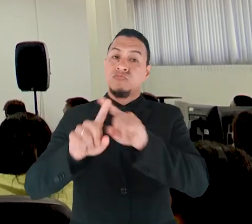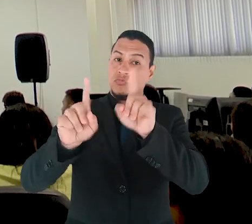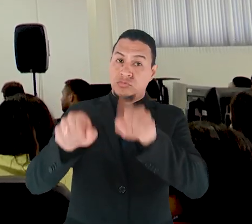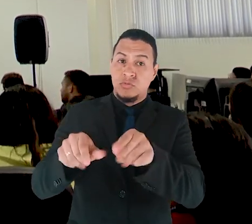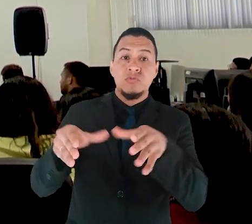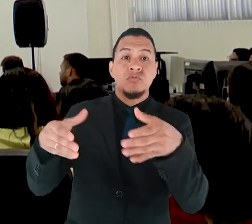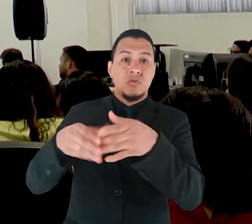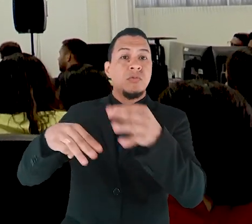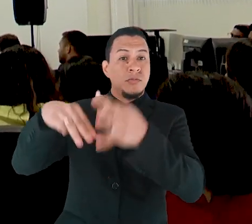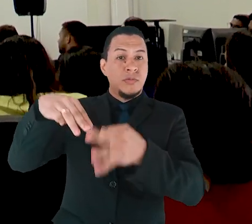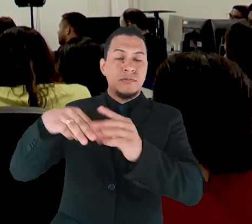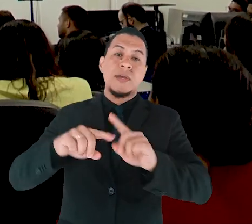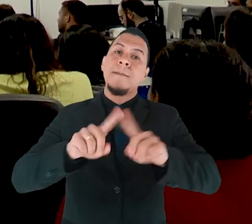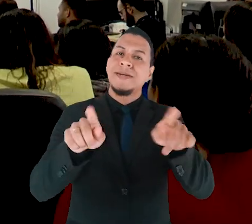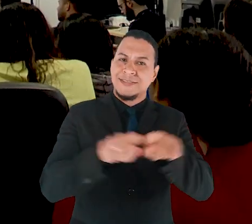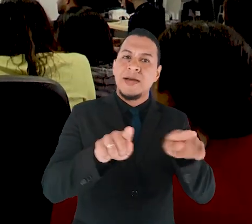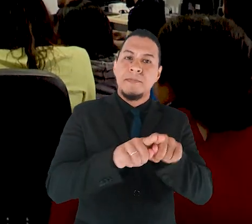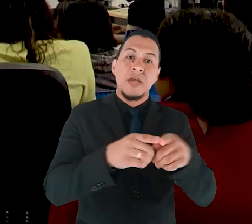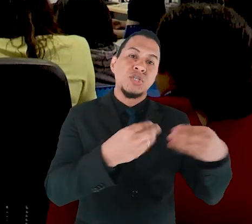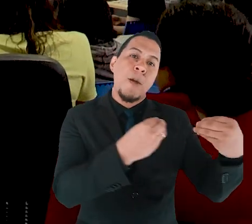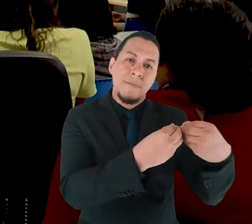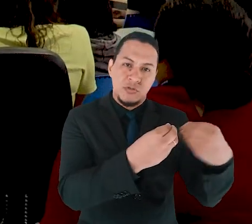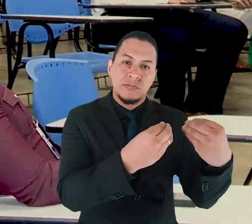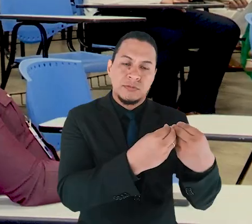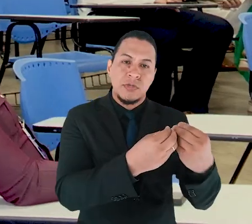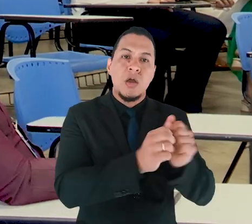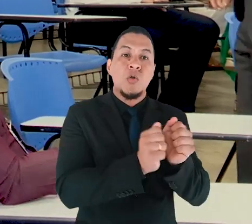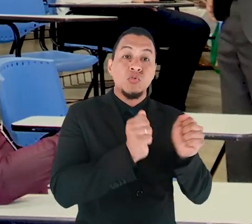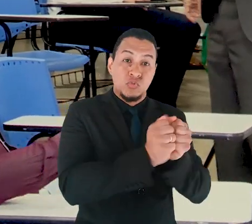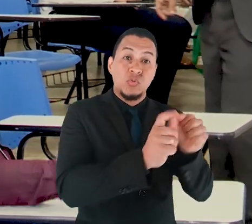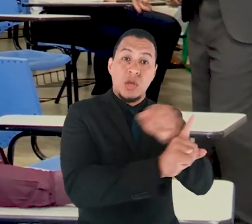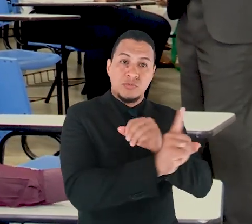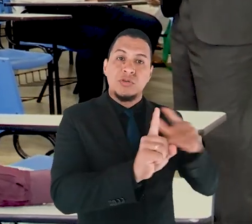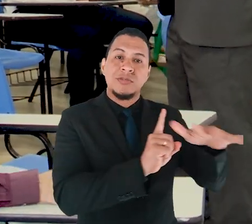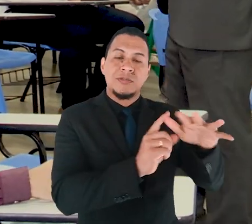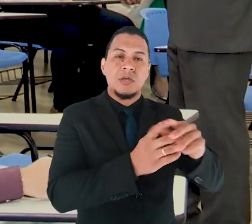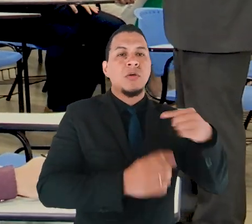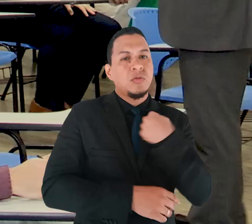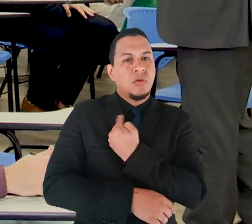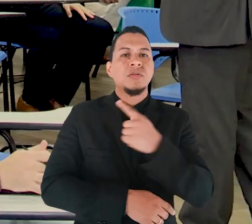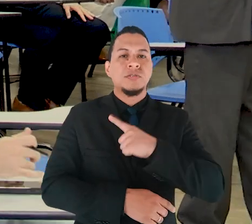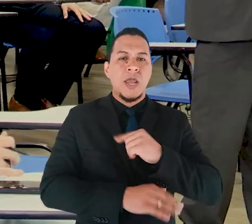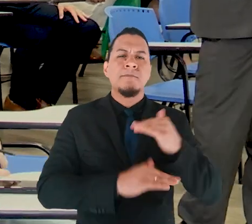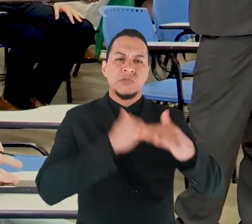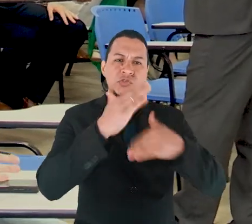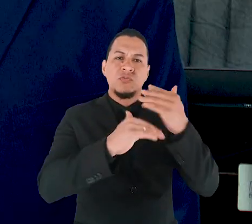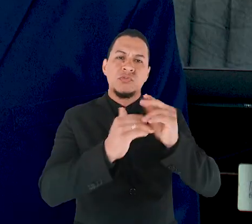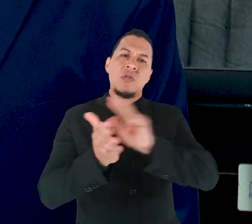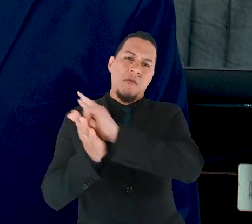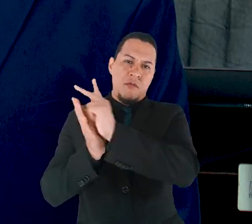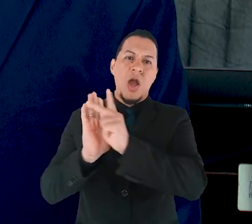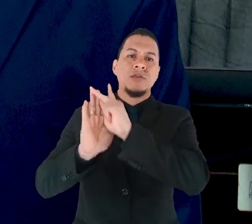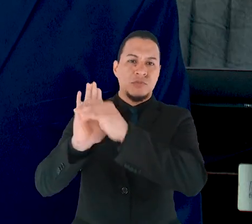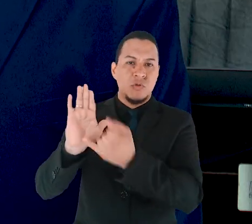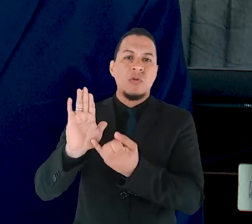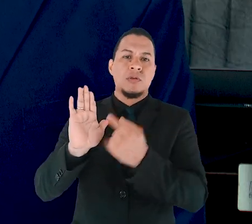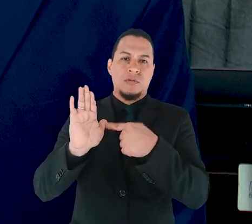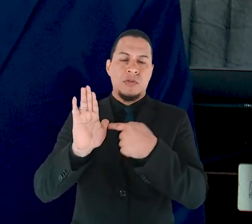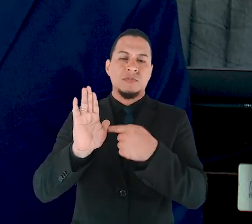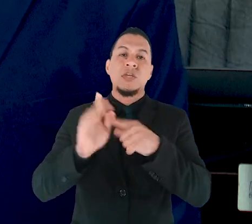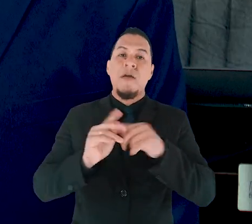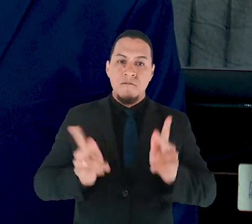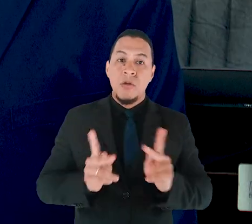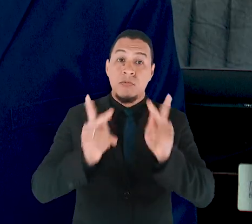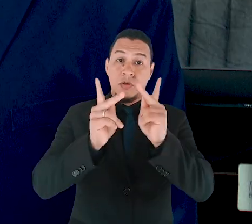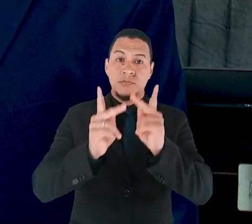mas também, acima de tudo, de aproximação junto à sociedade. Nós temos desenvolvido programas, um deles que é de extremo